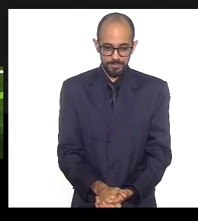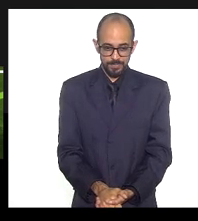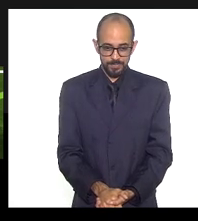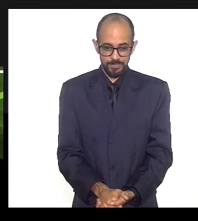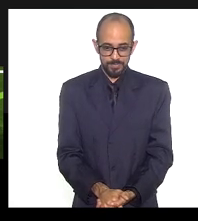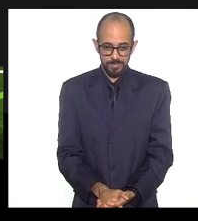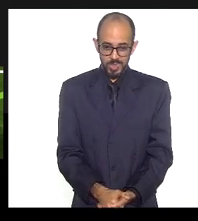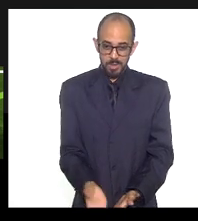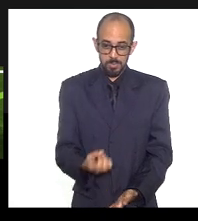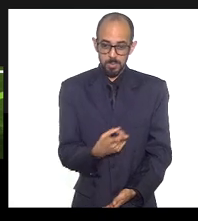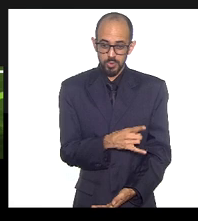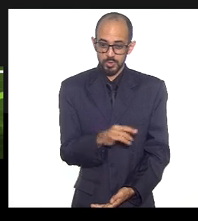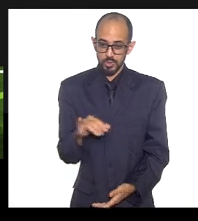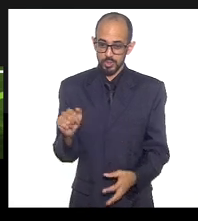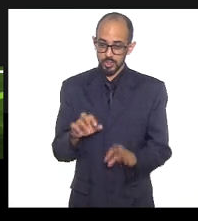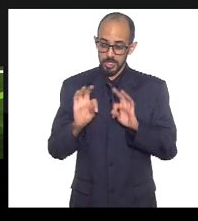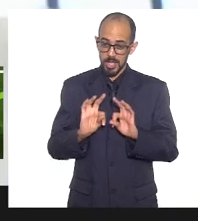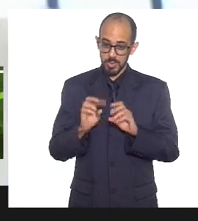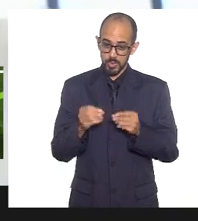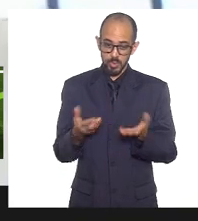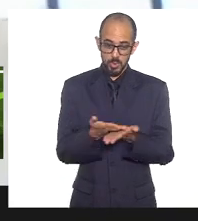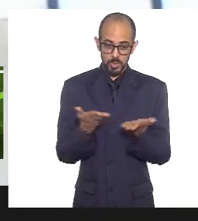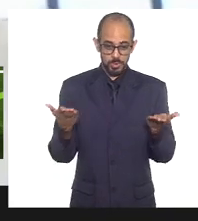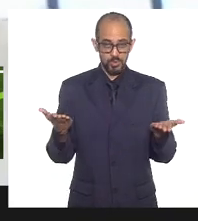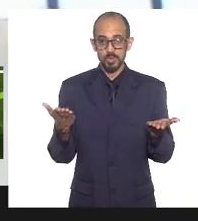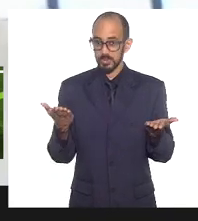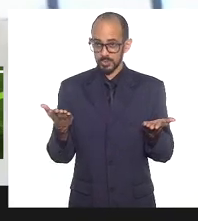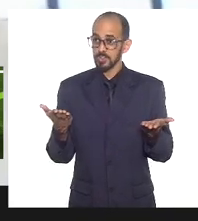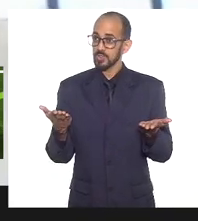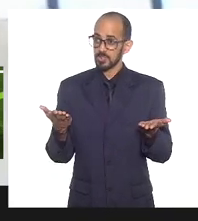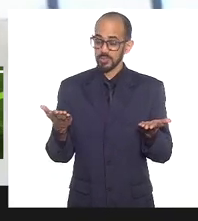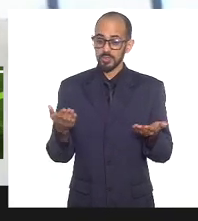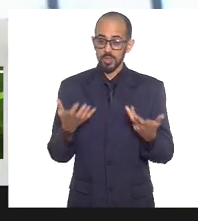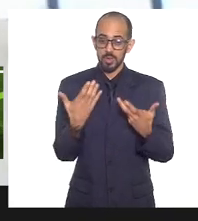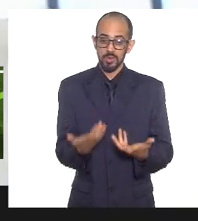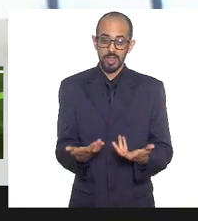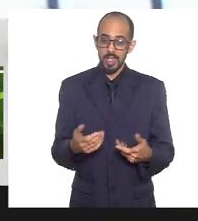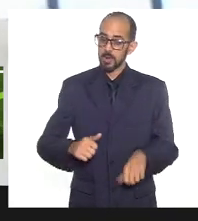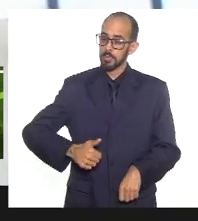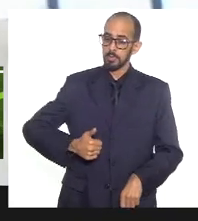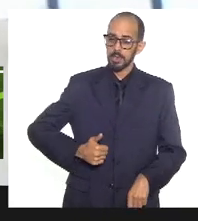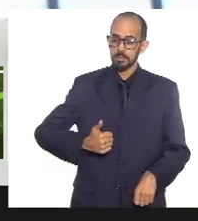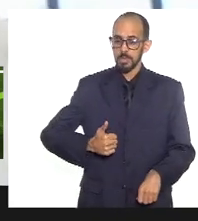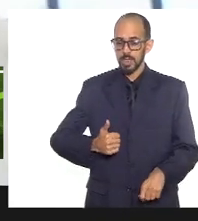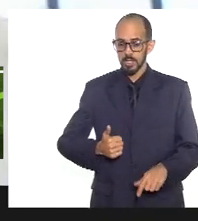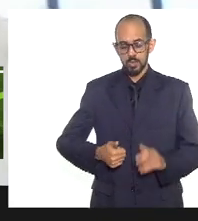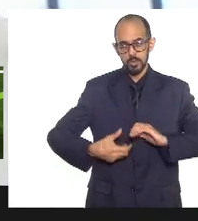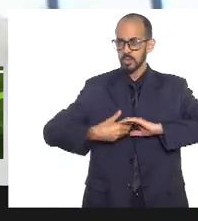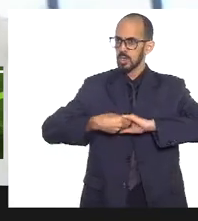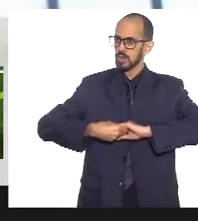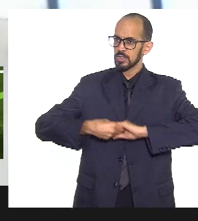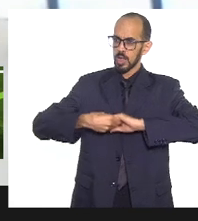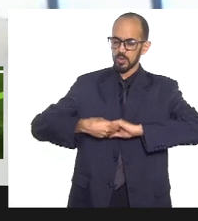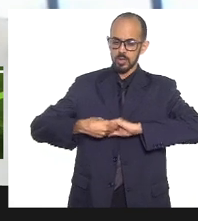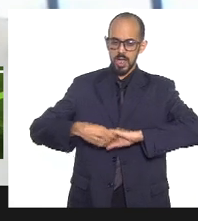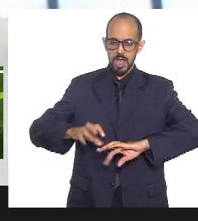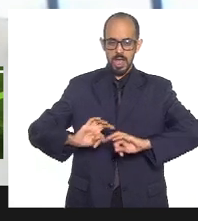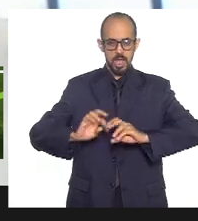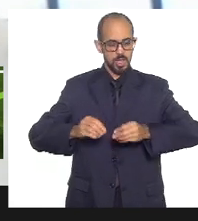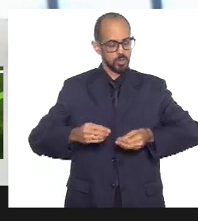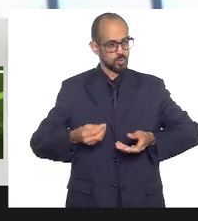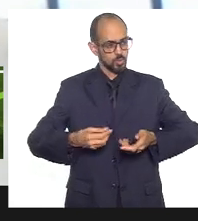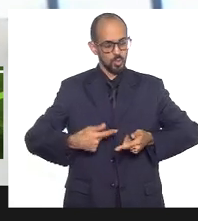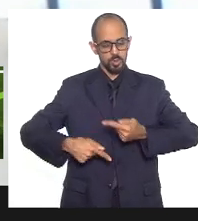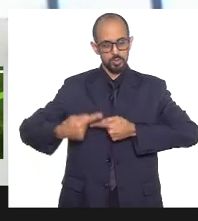Bom dia a todos e a todas. Quero, em primeiro lugar, saudar todas as minhas